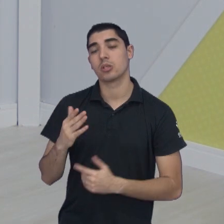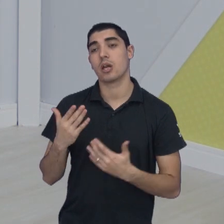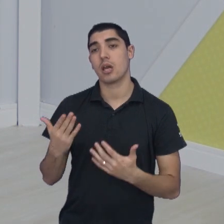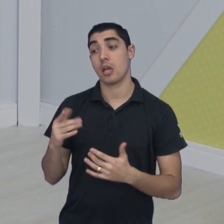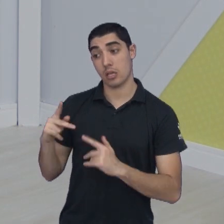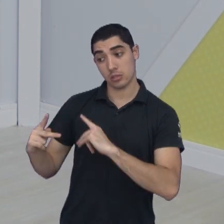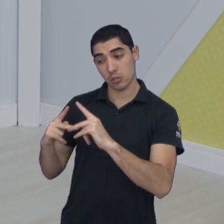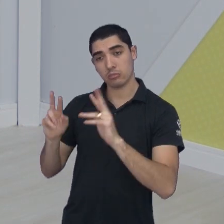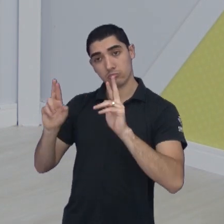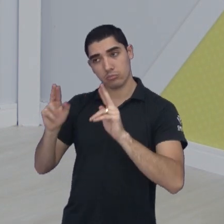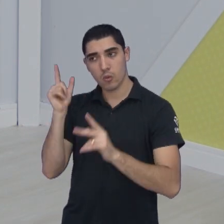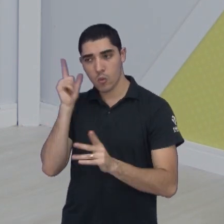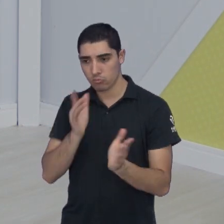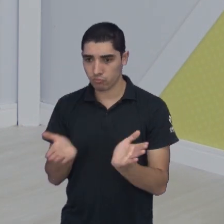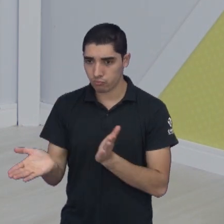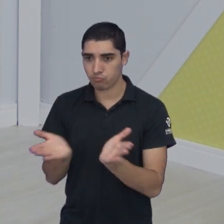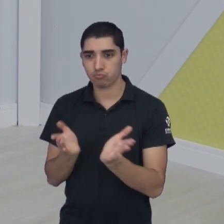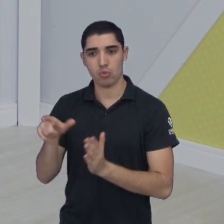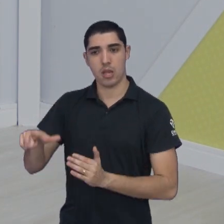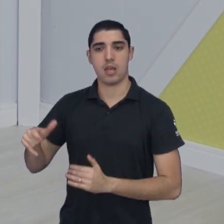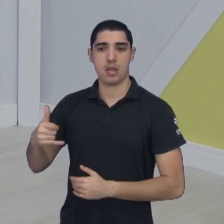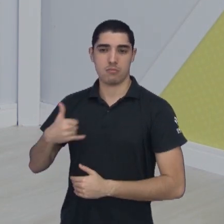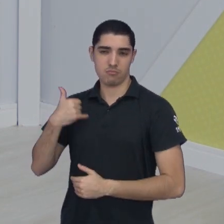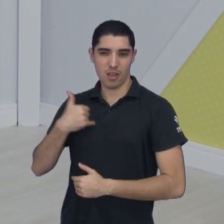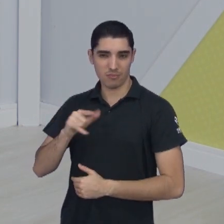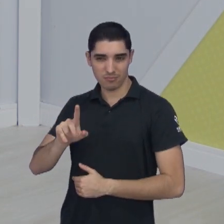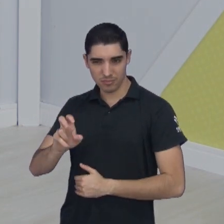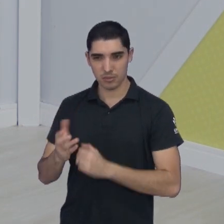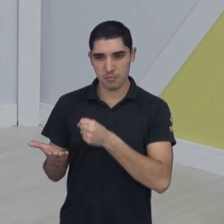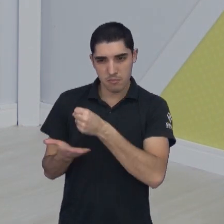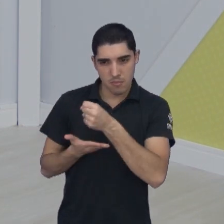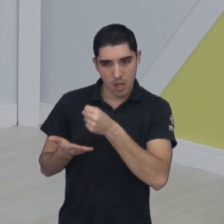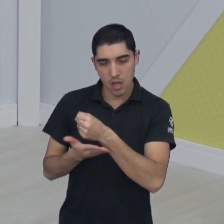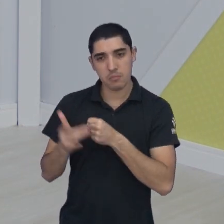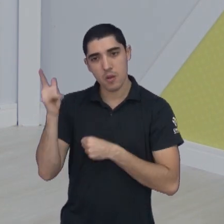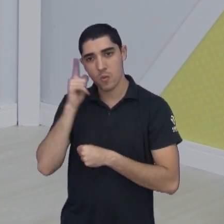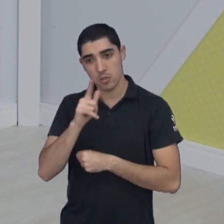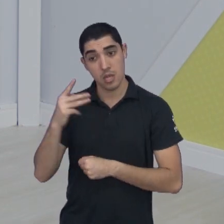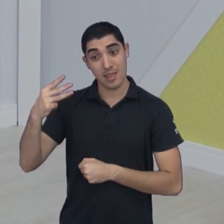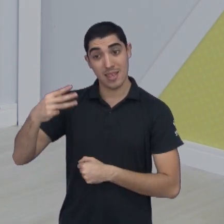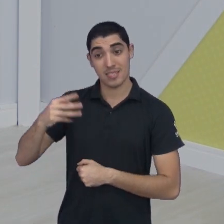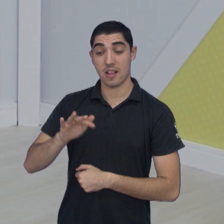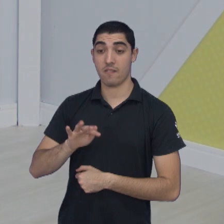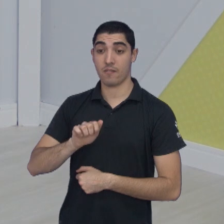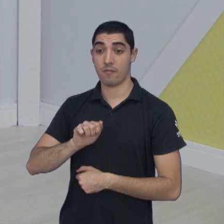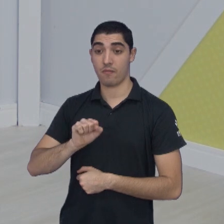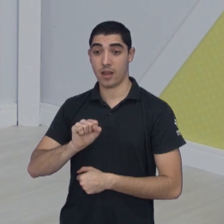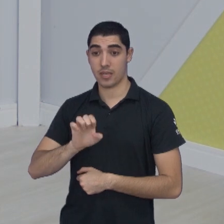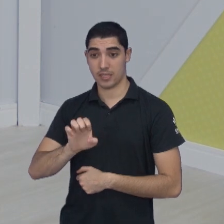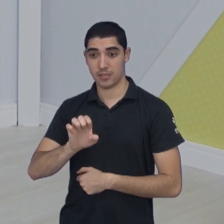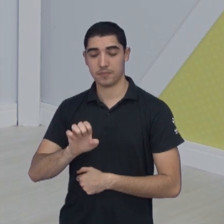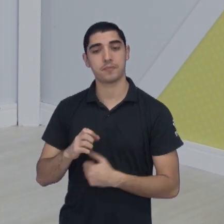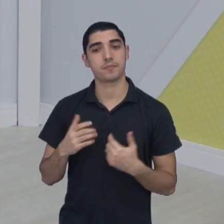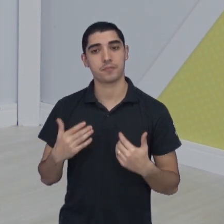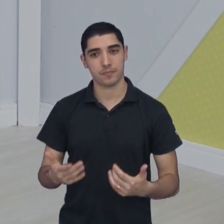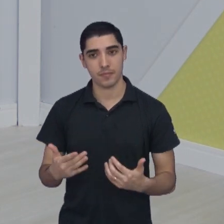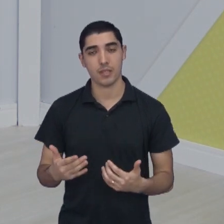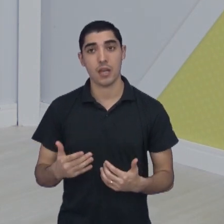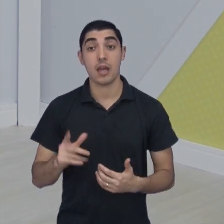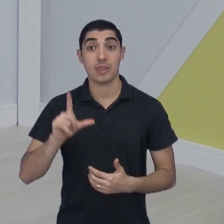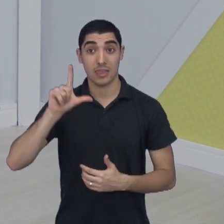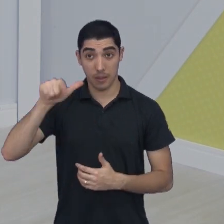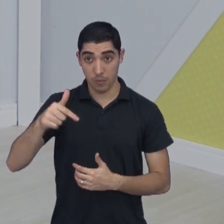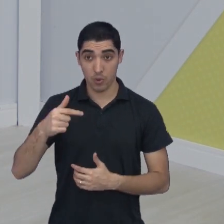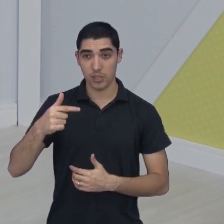meninos do São José, a base do São José, buscando aí a terceira fase da competição, lembrando que a terceira fase, os clubes serão